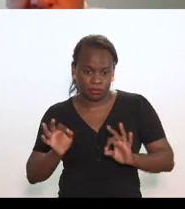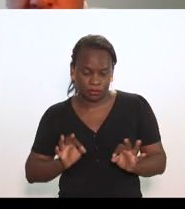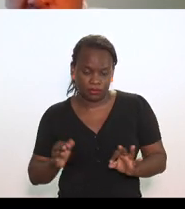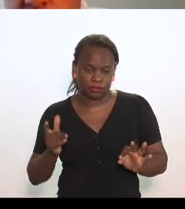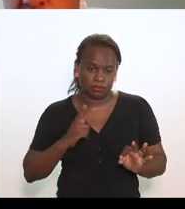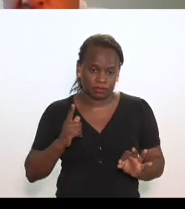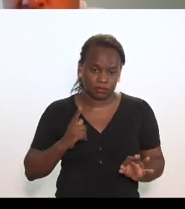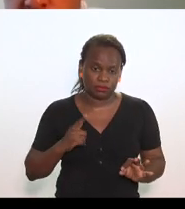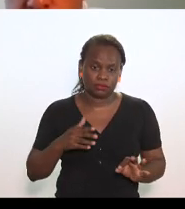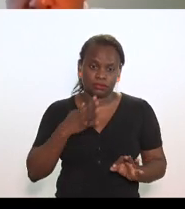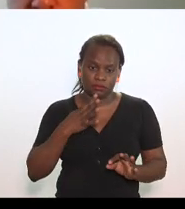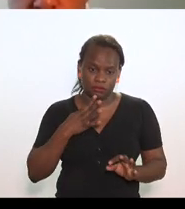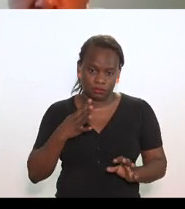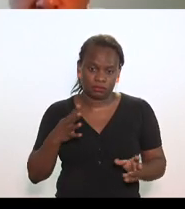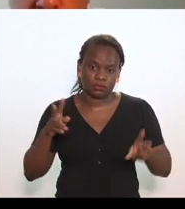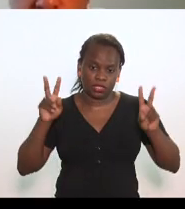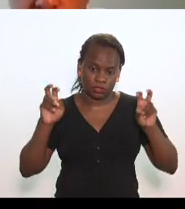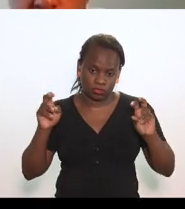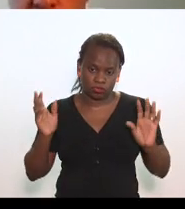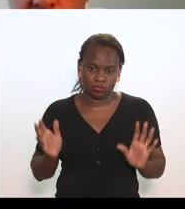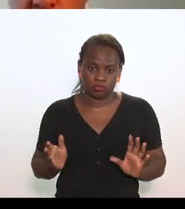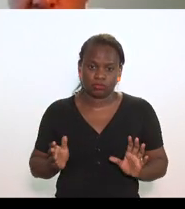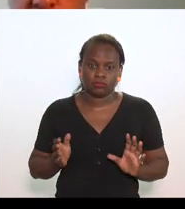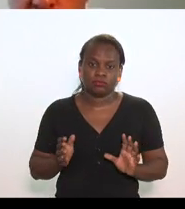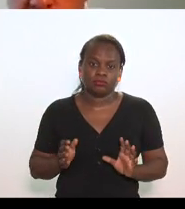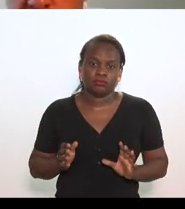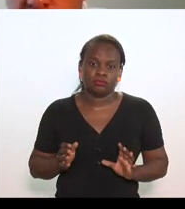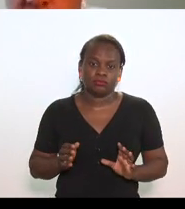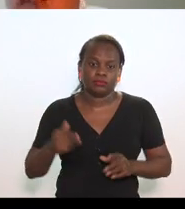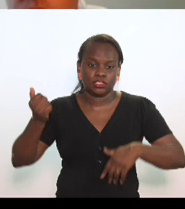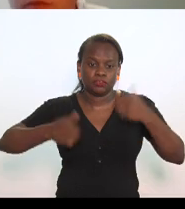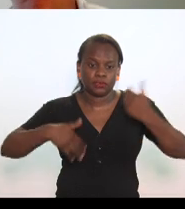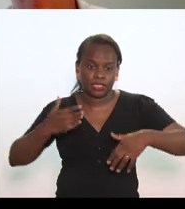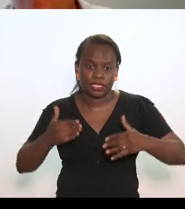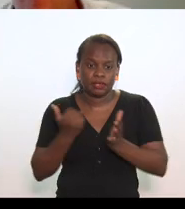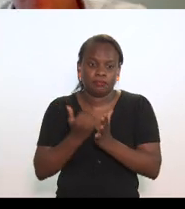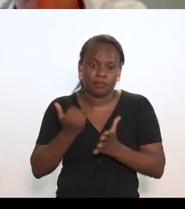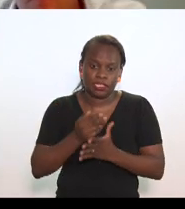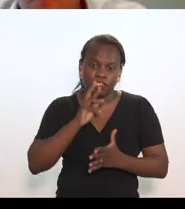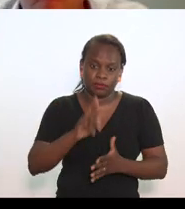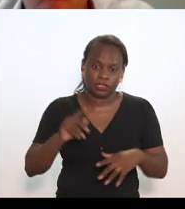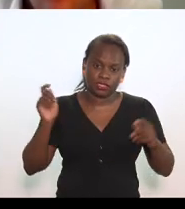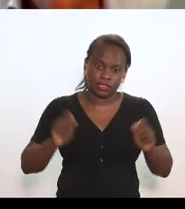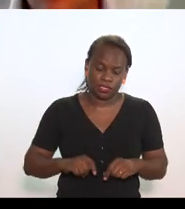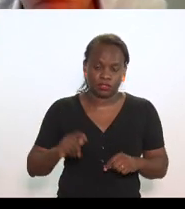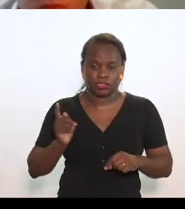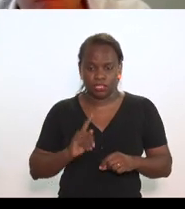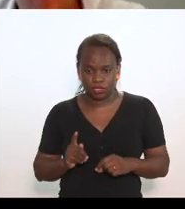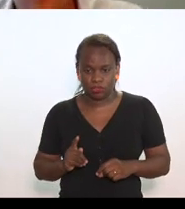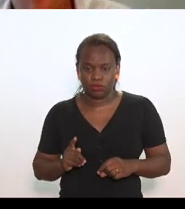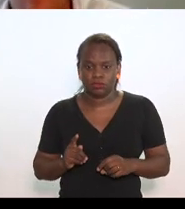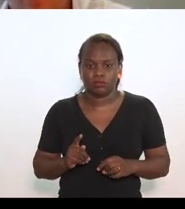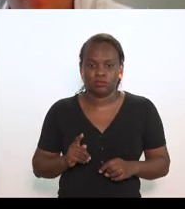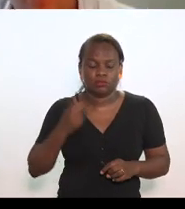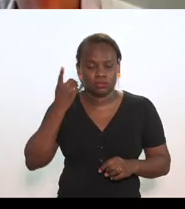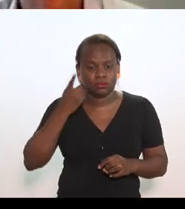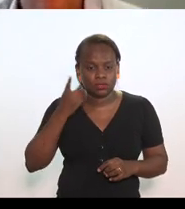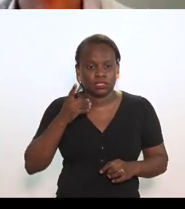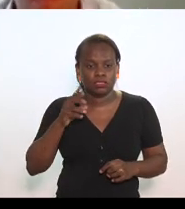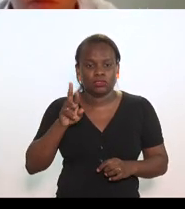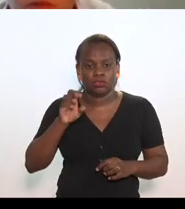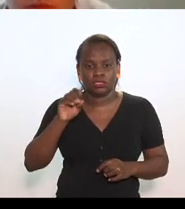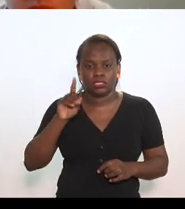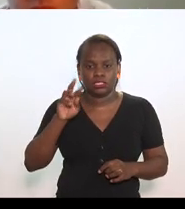e conhecedora dessa questão para poder responder o doutor o deputado